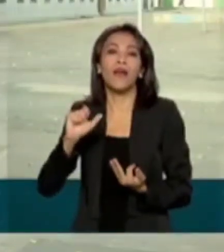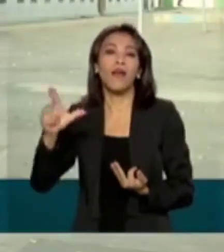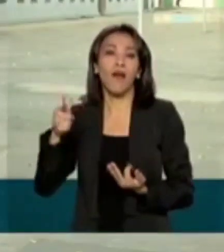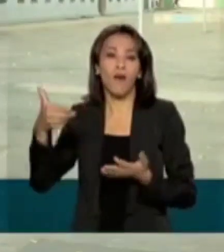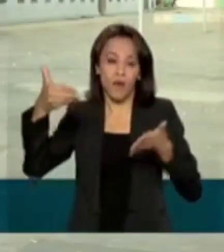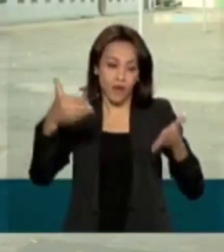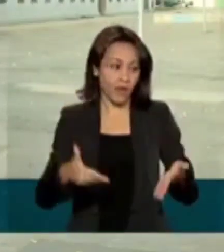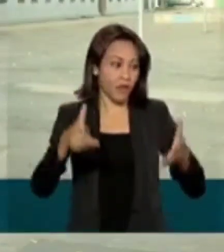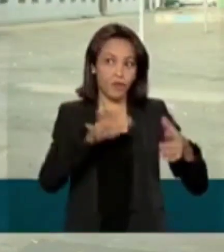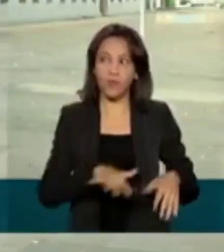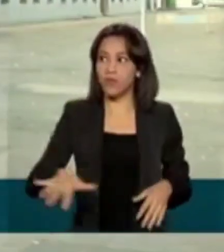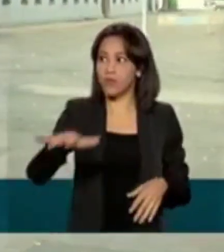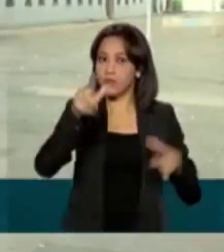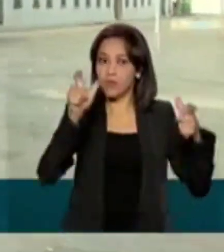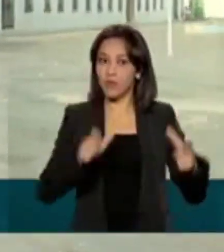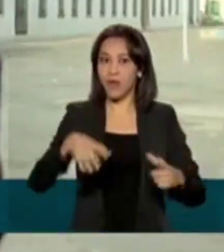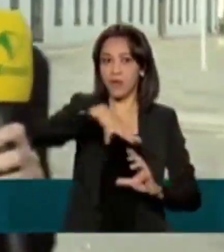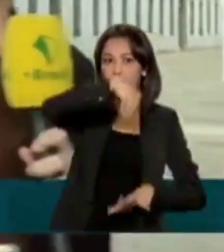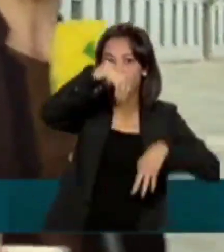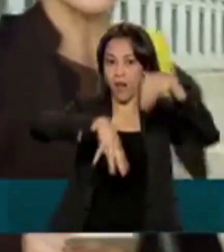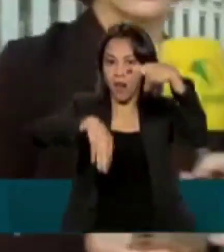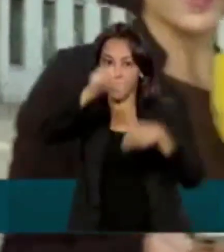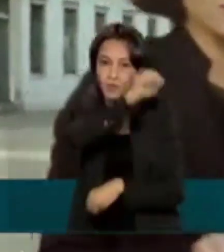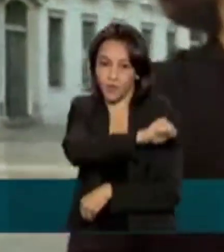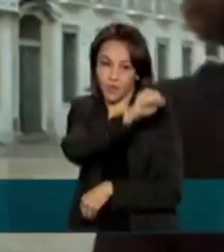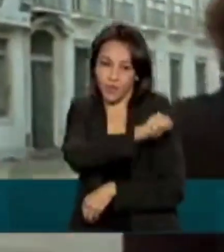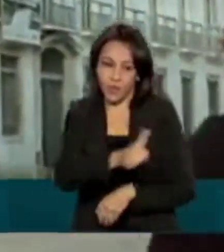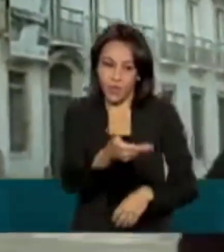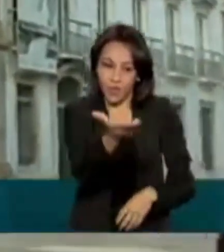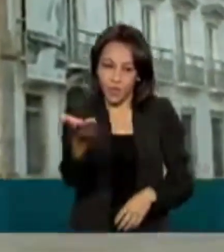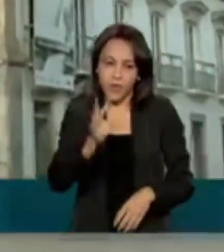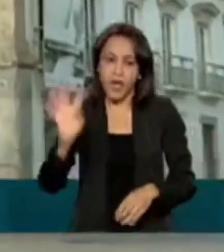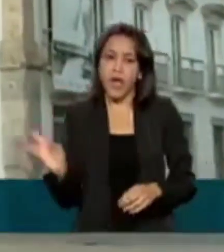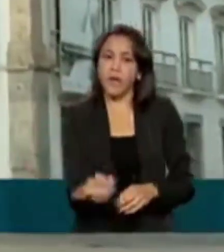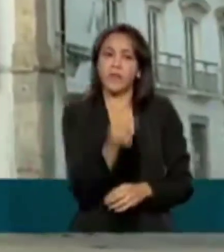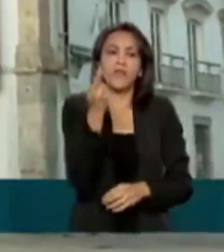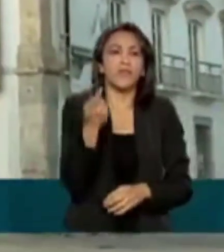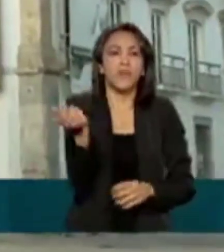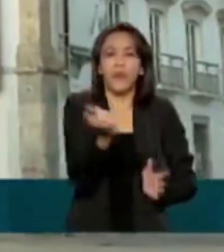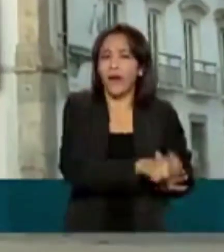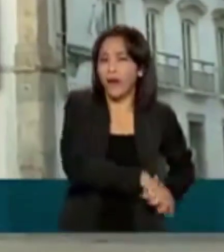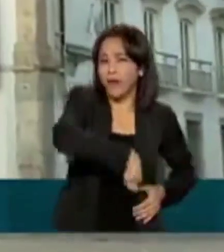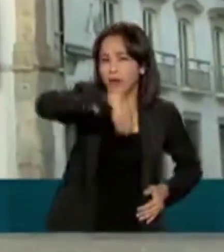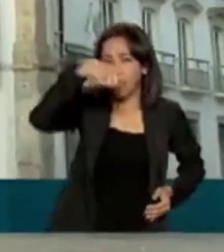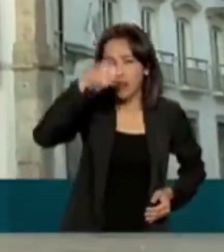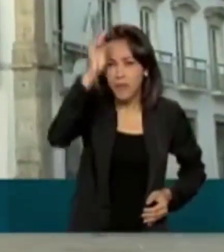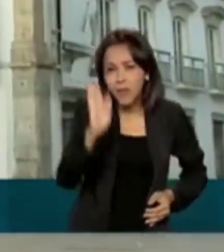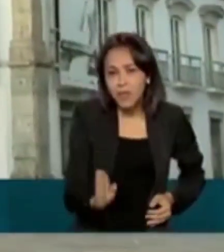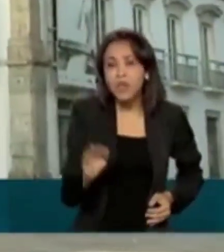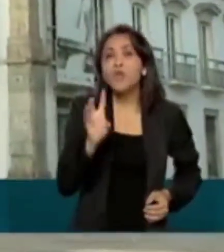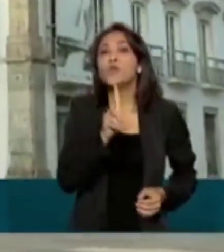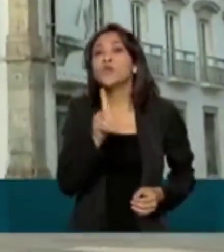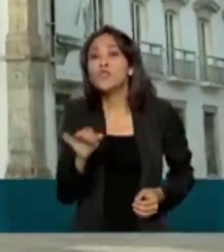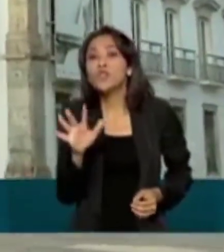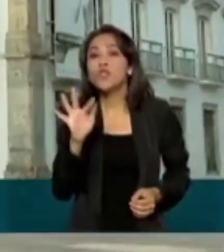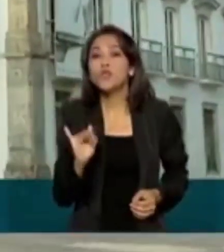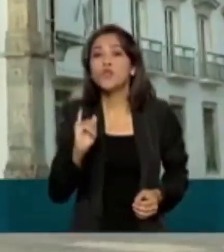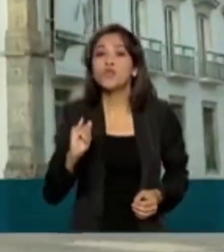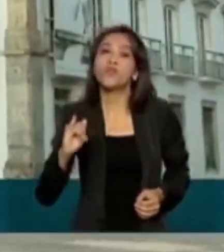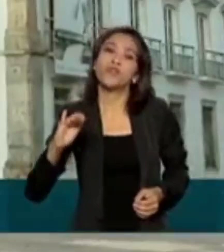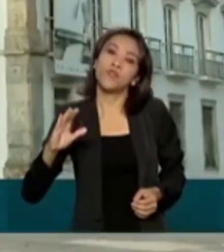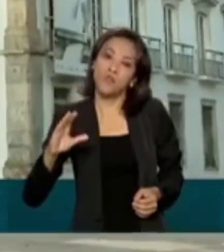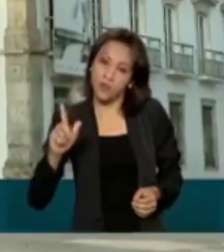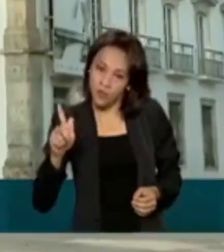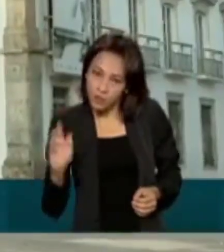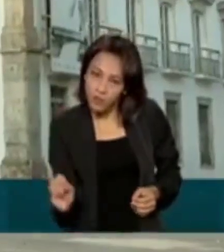Foi aqui nesse palácio que ocorreu um importante episódio da independência do Brasil, o dia do Fico, em 9 de janeiro de